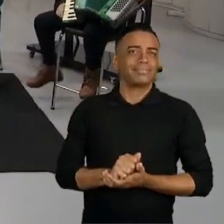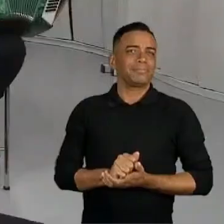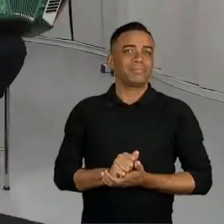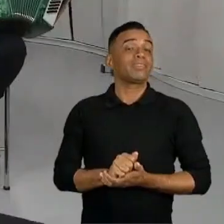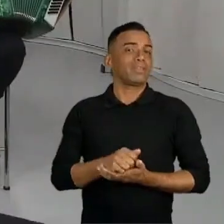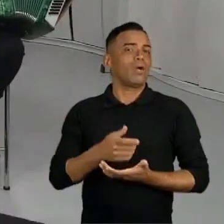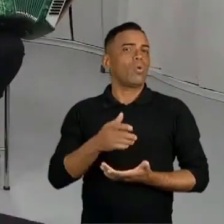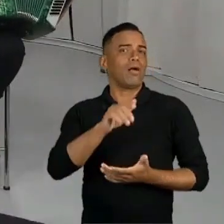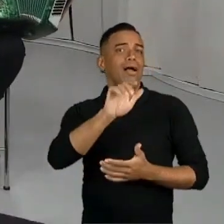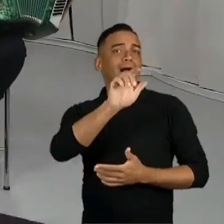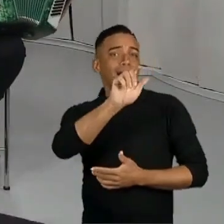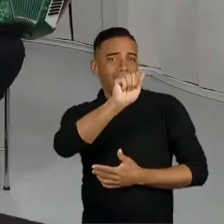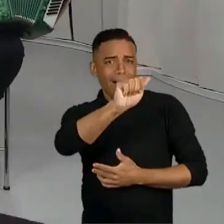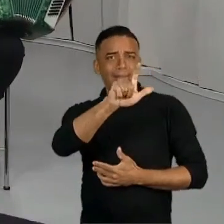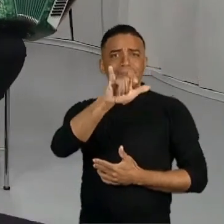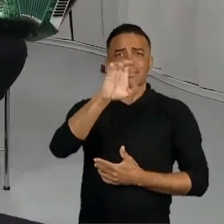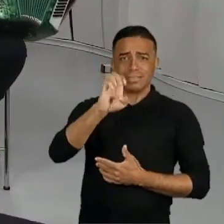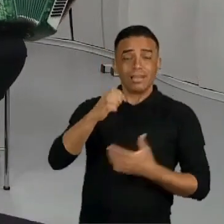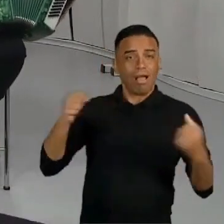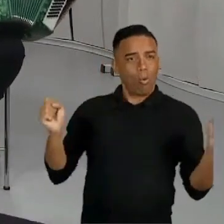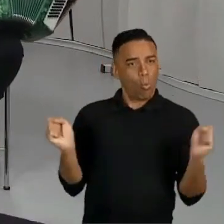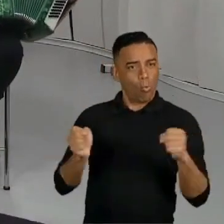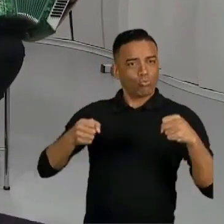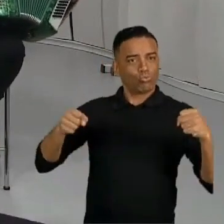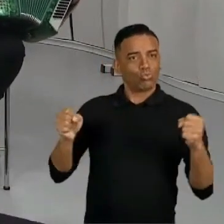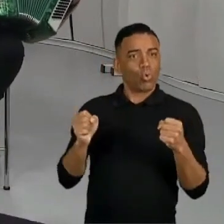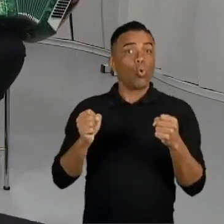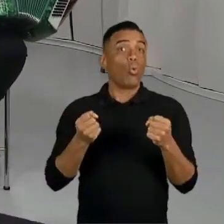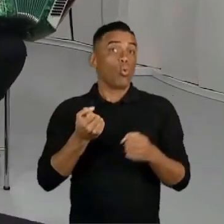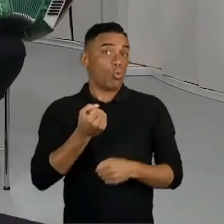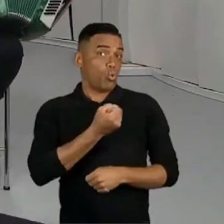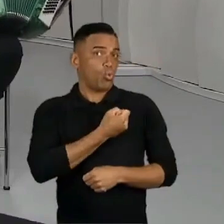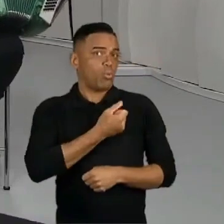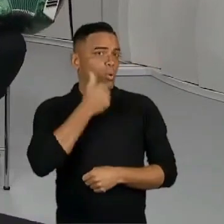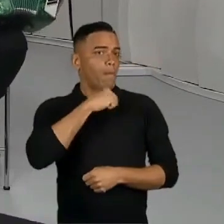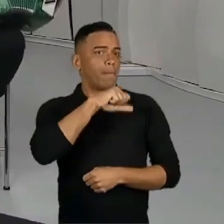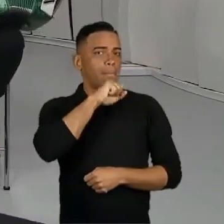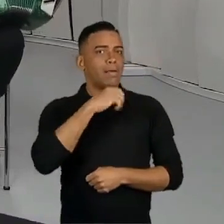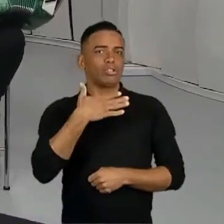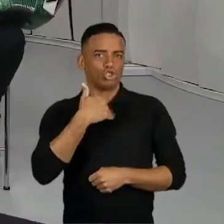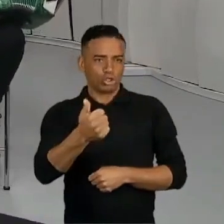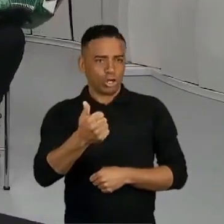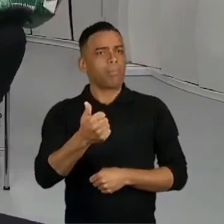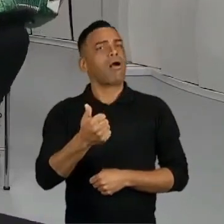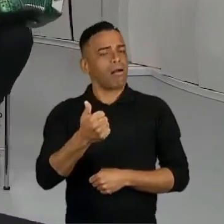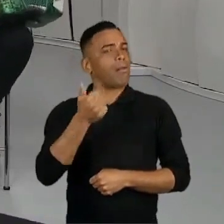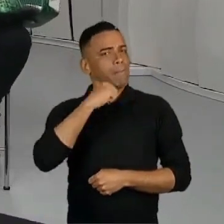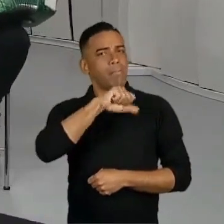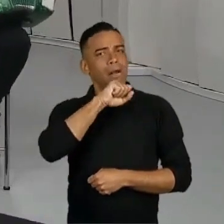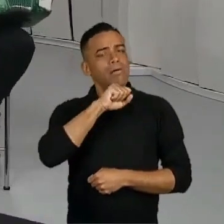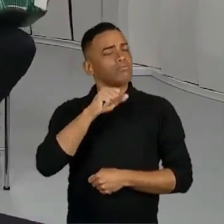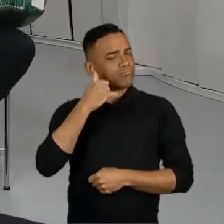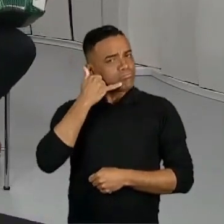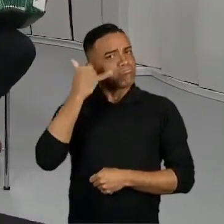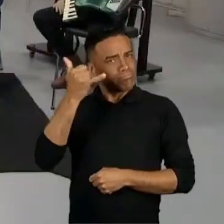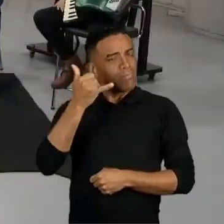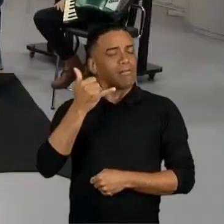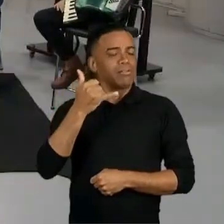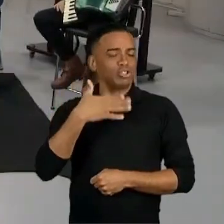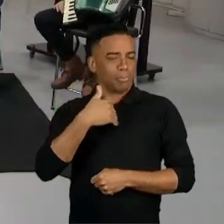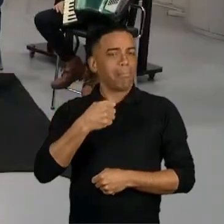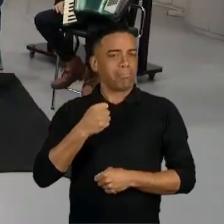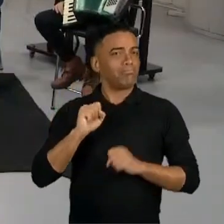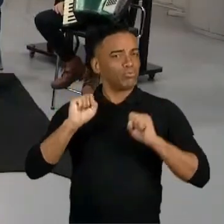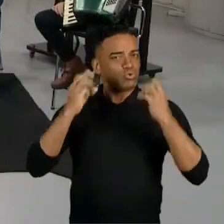sociais é a Alice Cordeon. Lá tem o número da minha mãe e vocês podem me contratar, se vocês quiserem. Muito